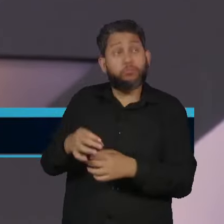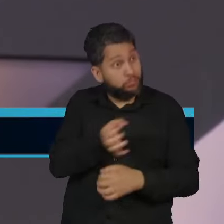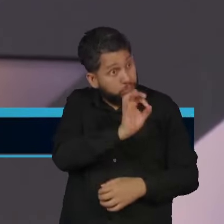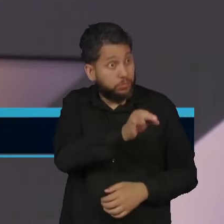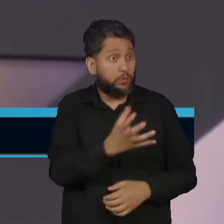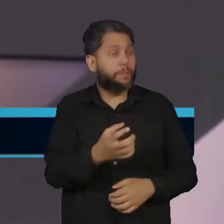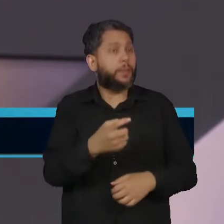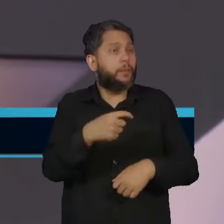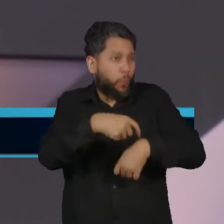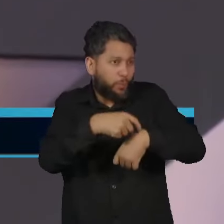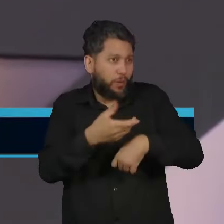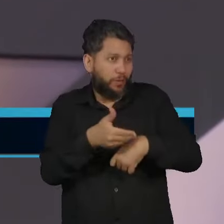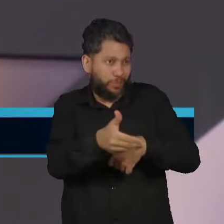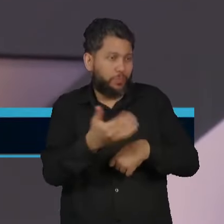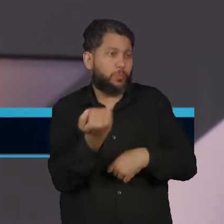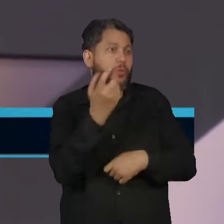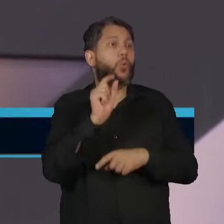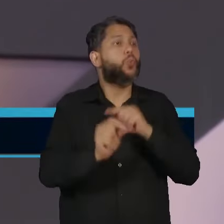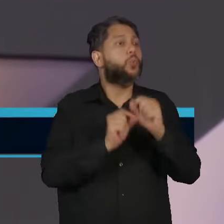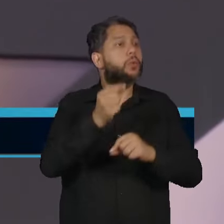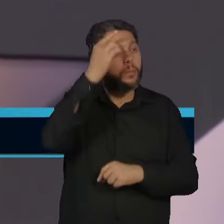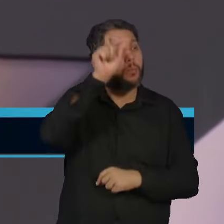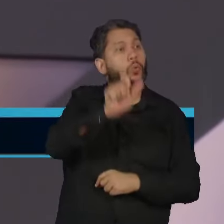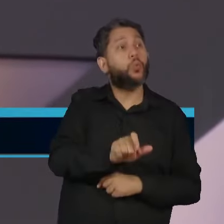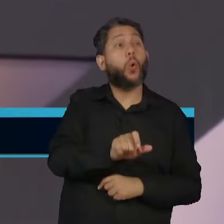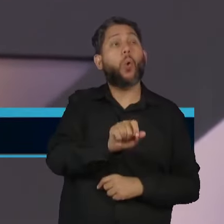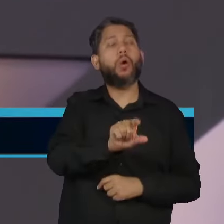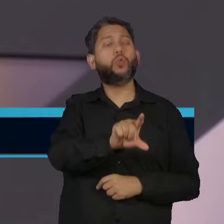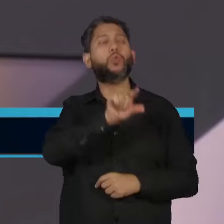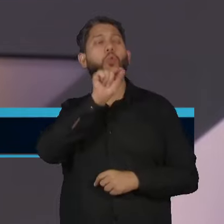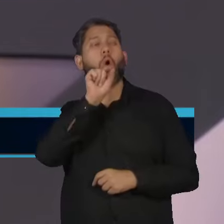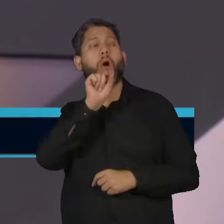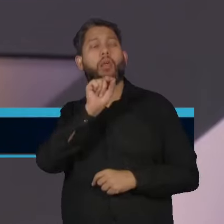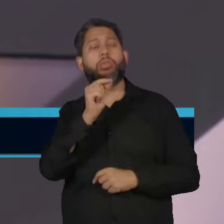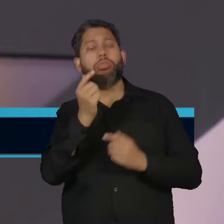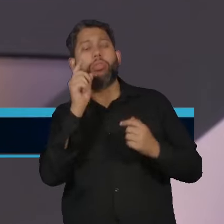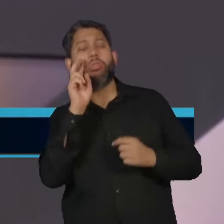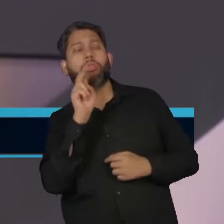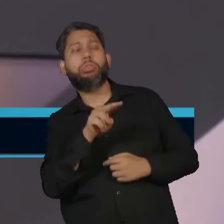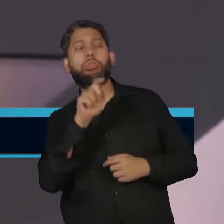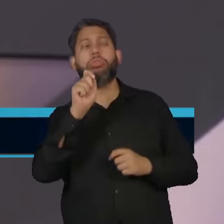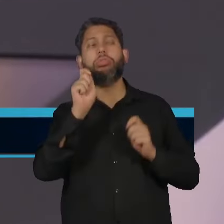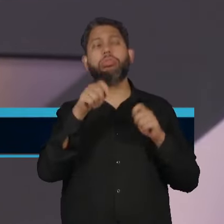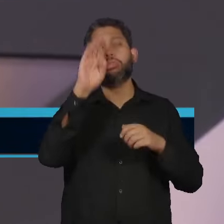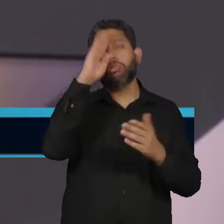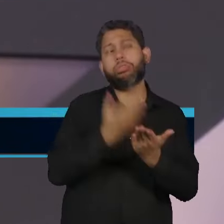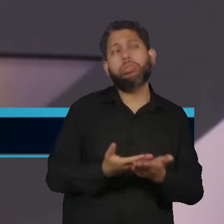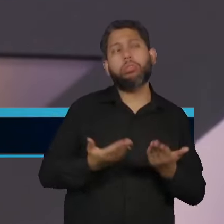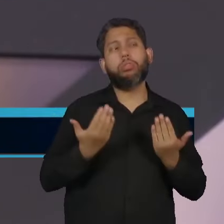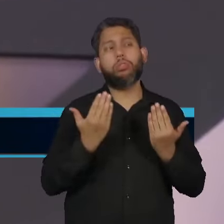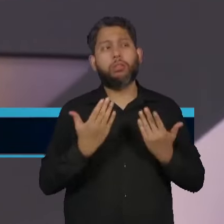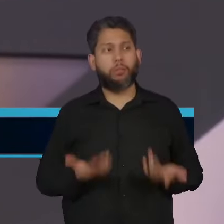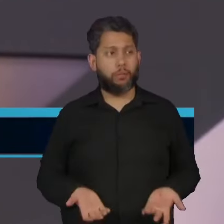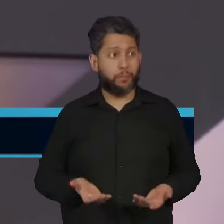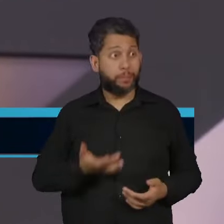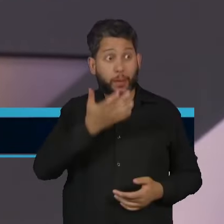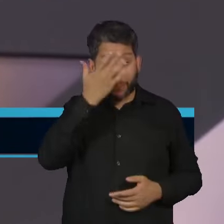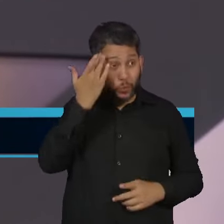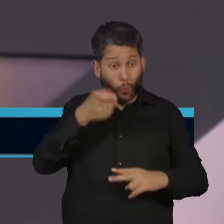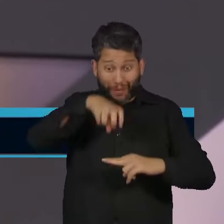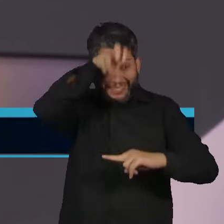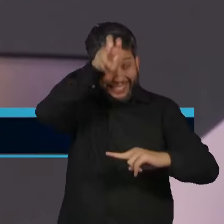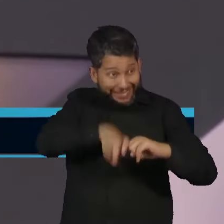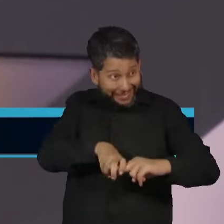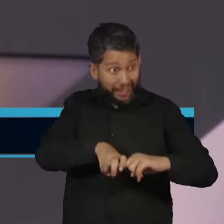importa muito se o nome colocado vai ser confiável. A ideia é que o Hugo Mota, qualquer pessoa que sente-se naquela